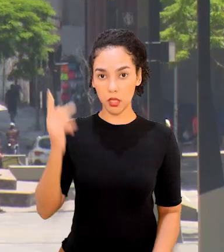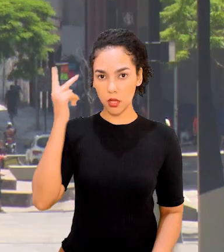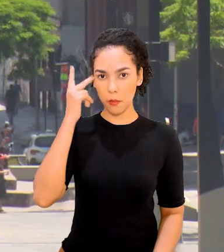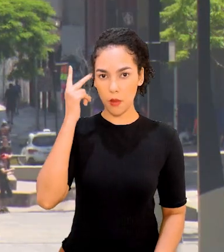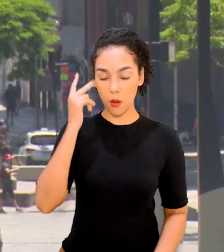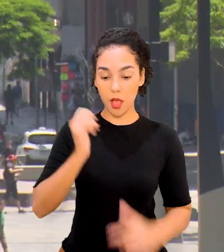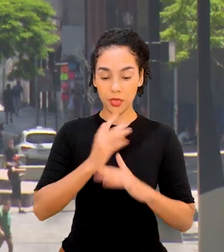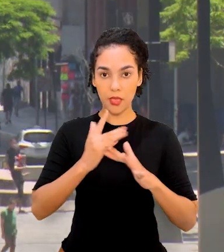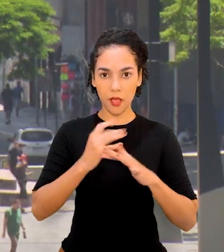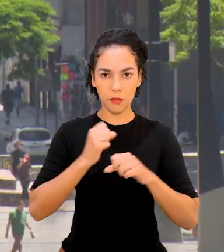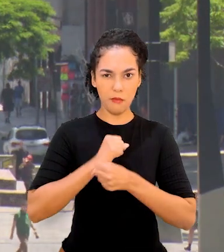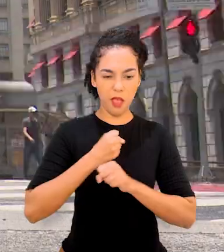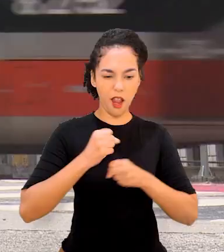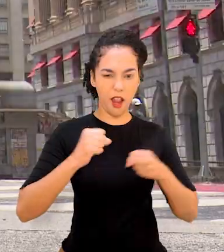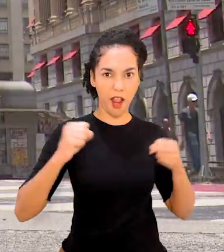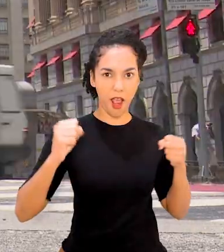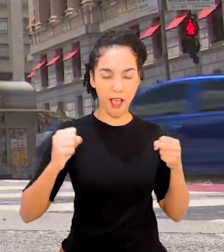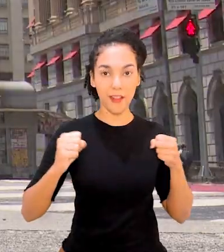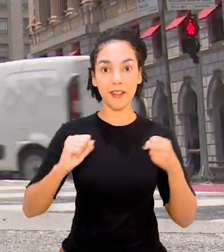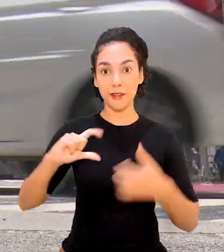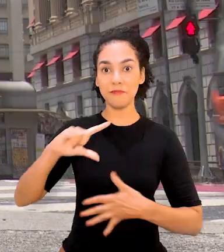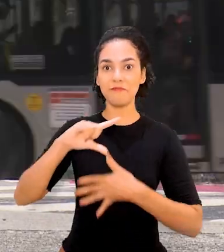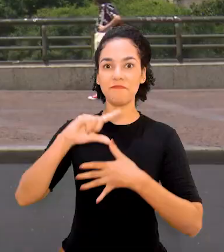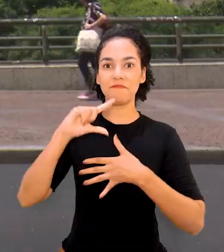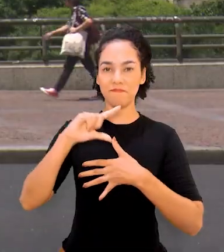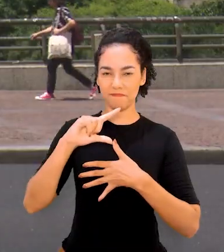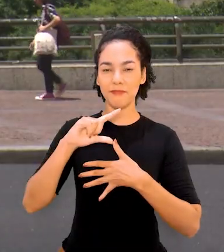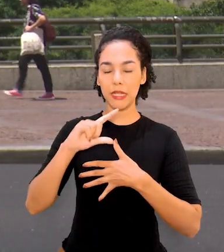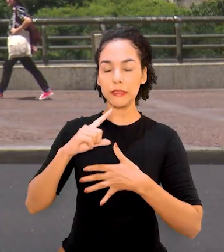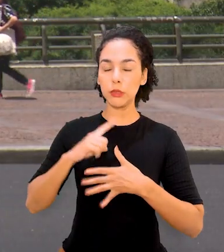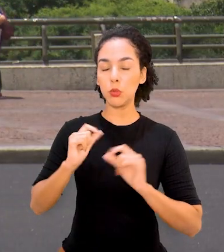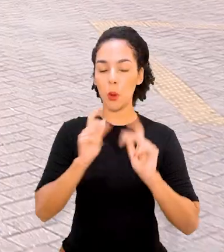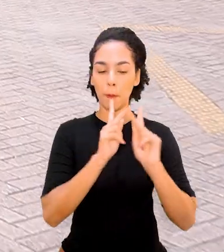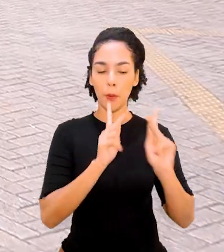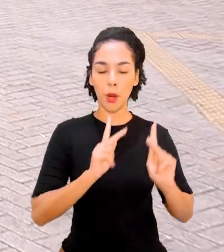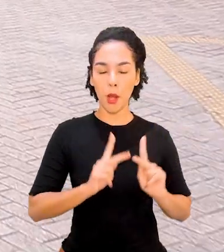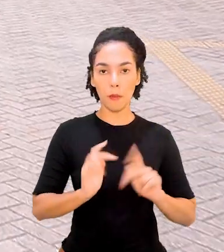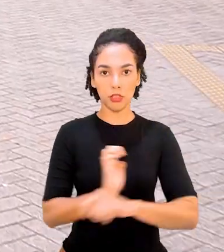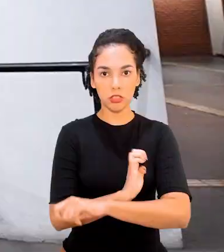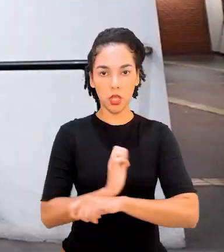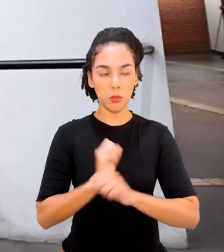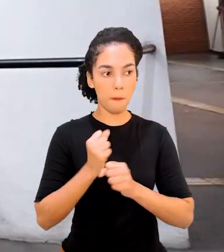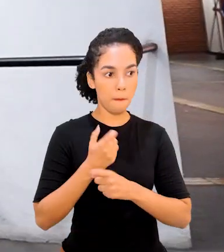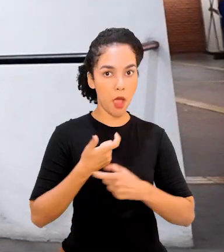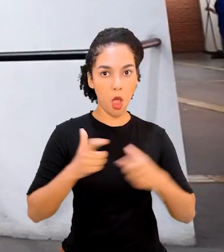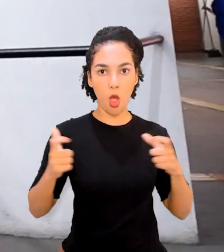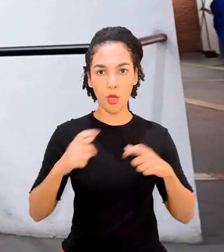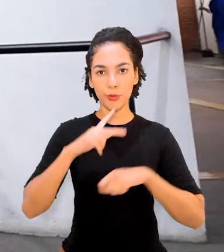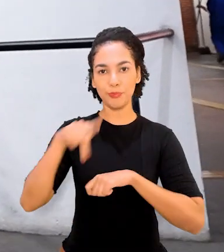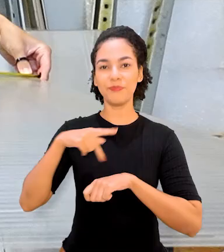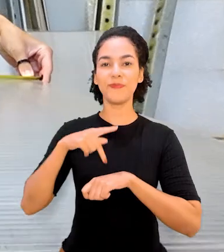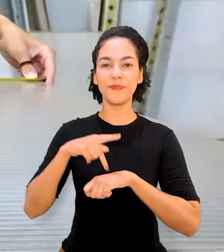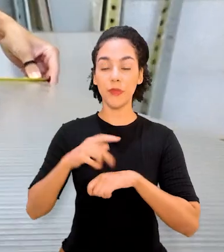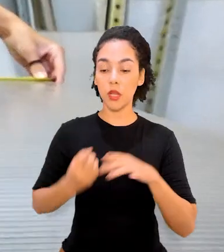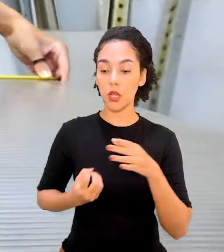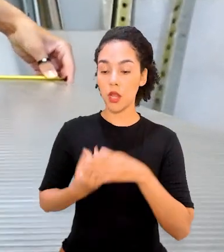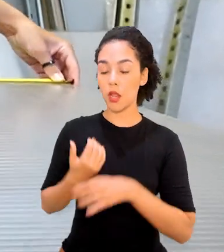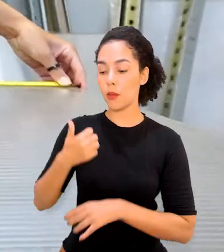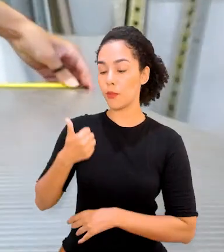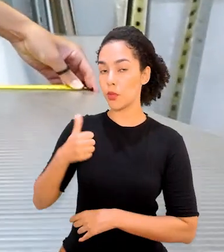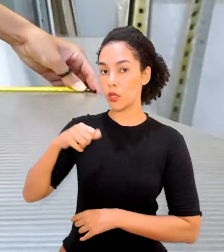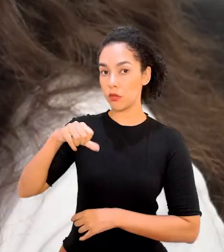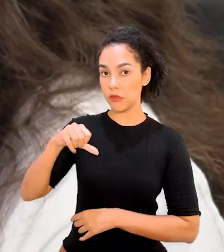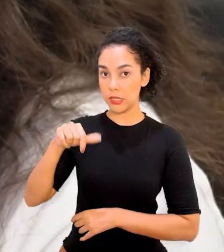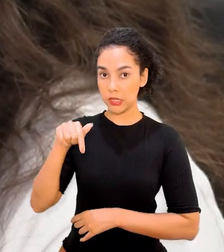São Paulo é uma das maiores cidades da América Latina e conta com o maior programa de estágio do país. Criado em